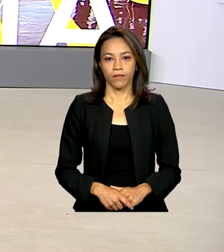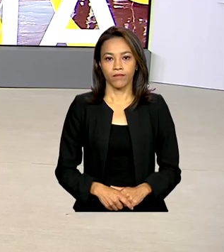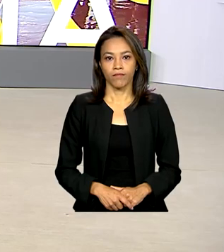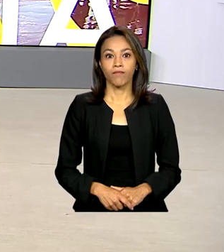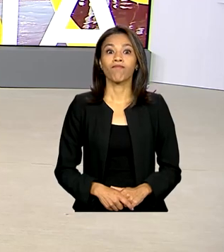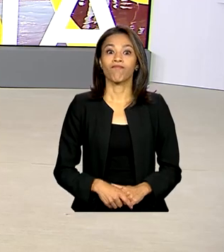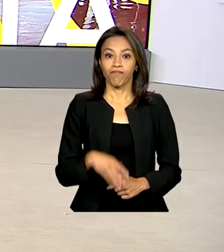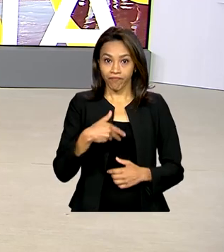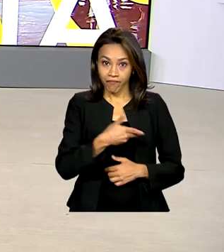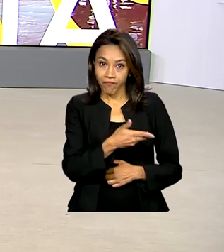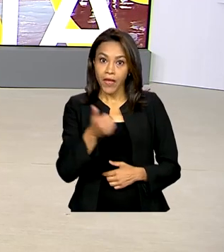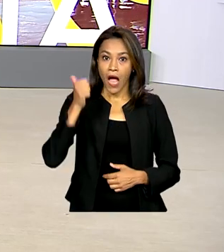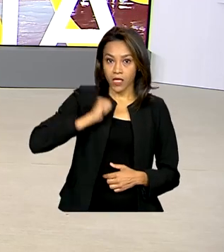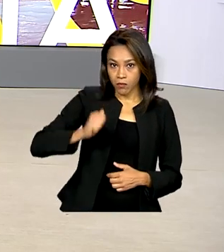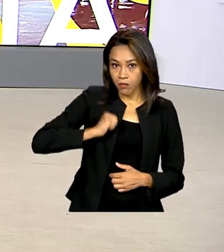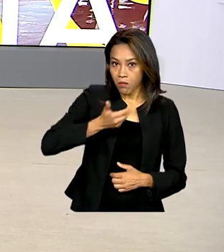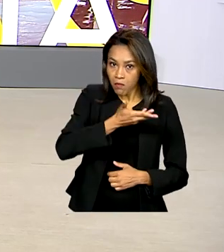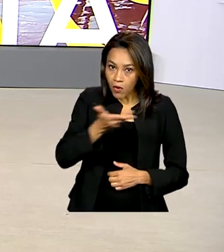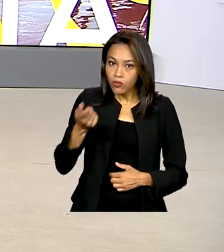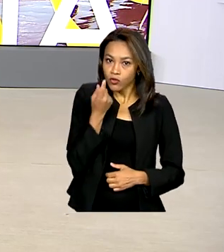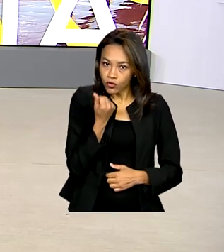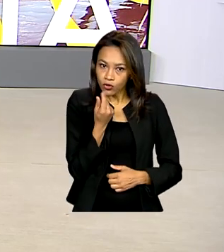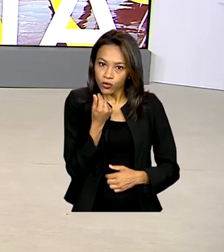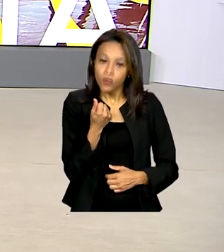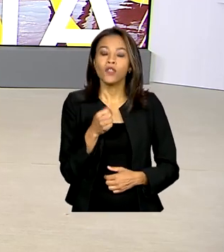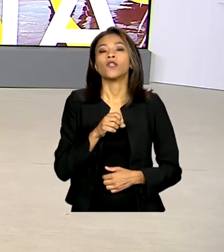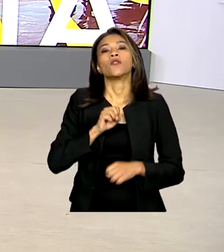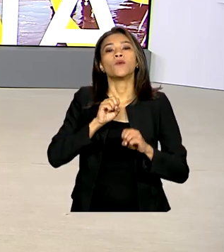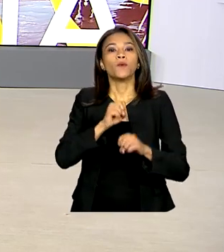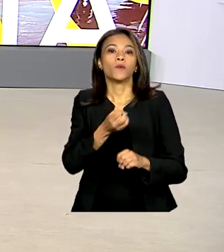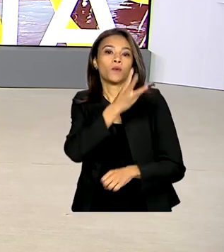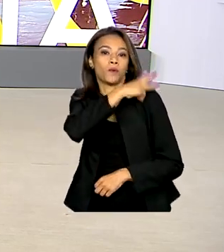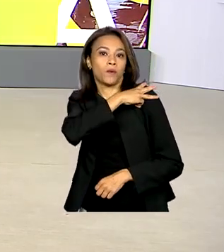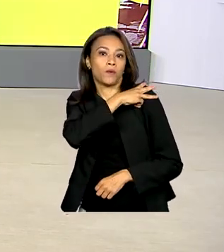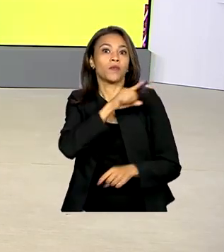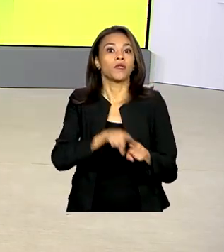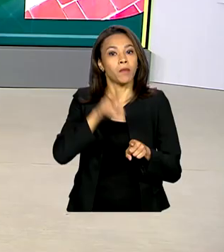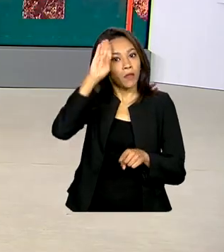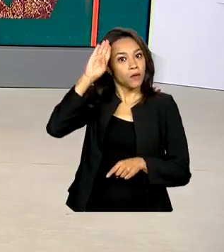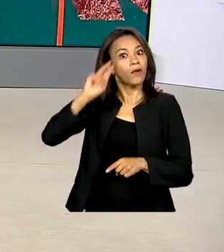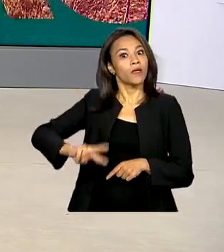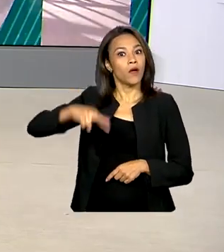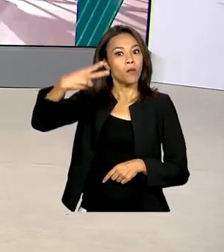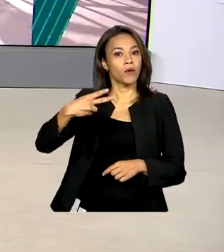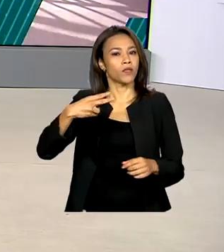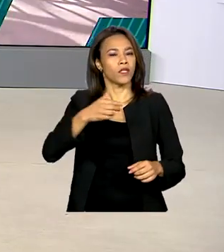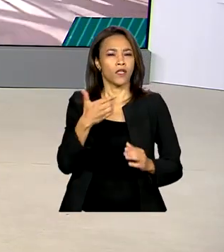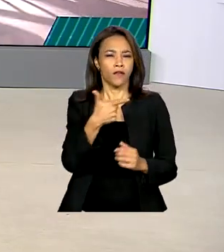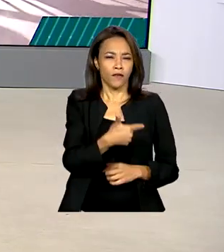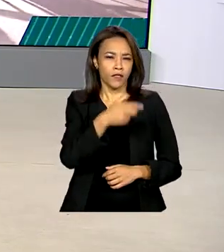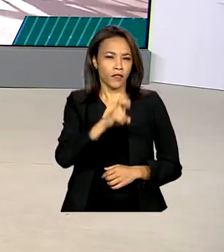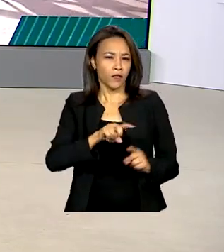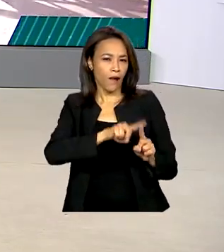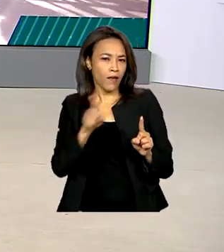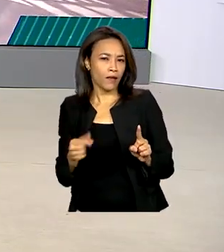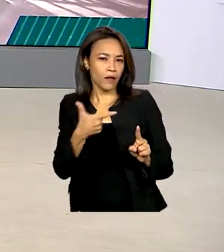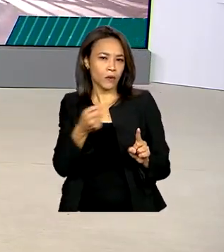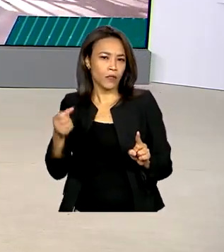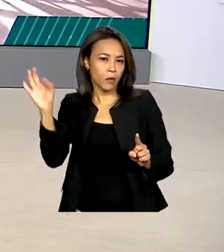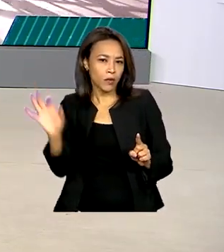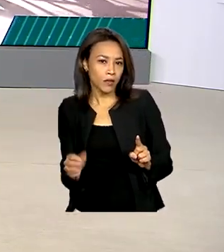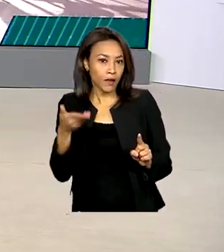As bolsas de ensino médio e superior vão ter reajuste entre 25% e 200%,